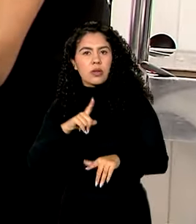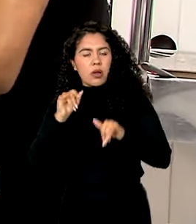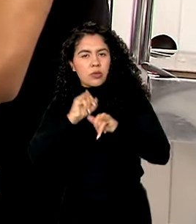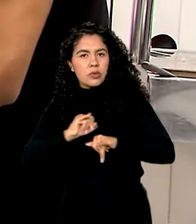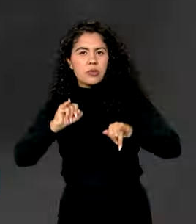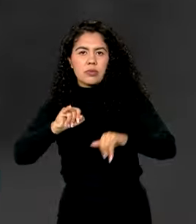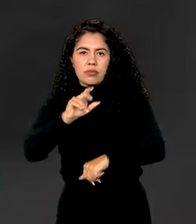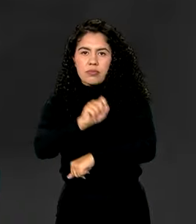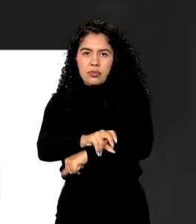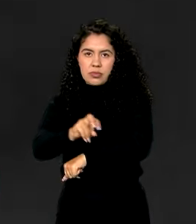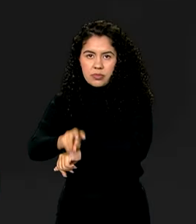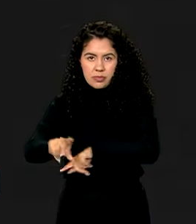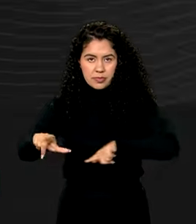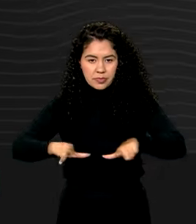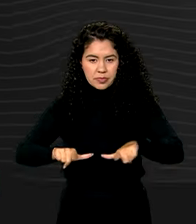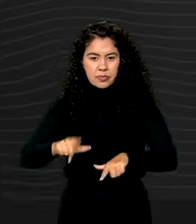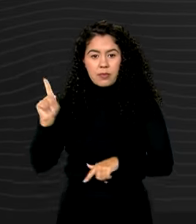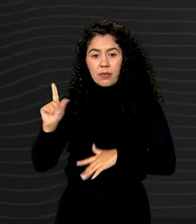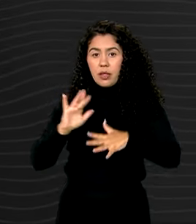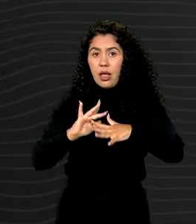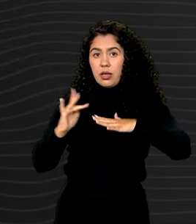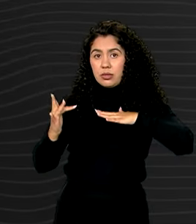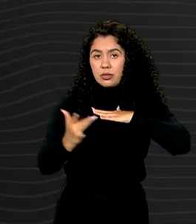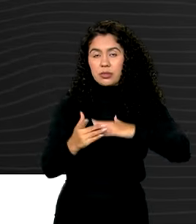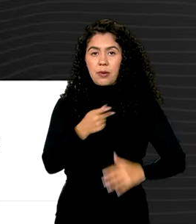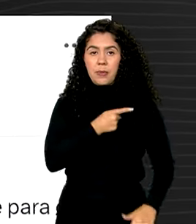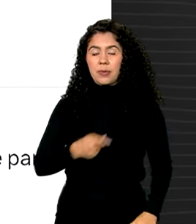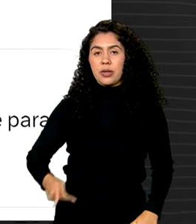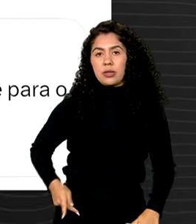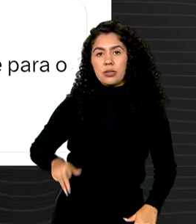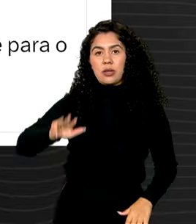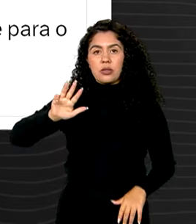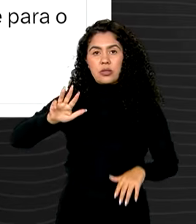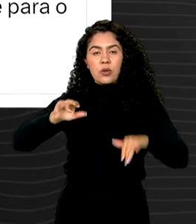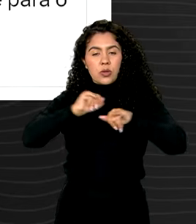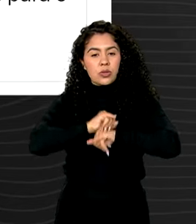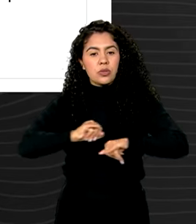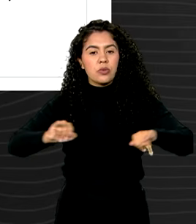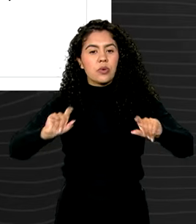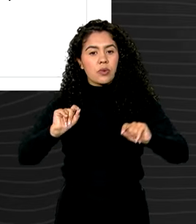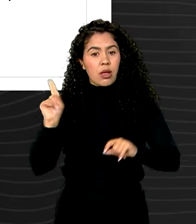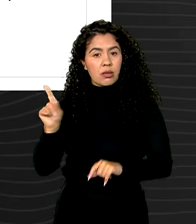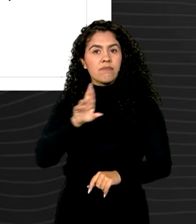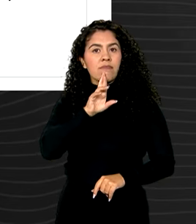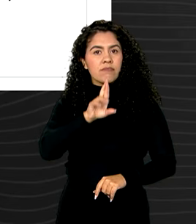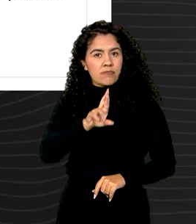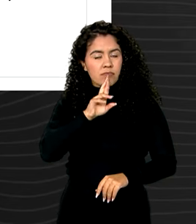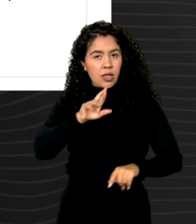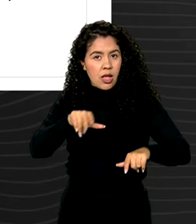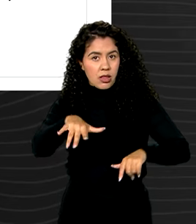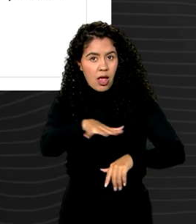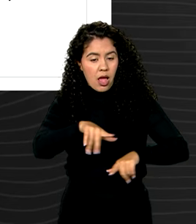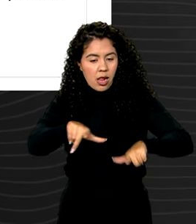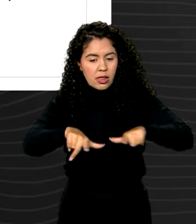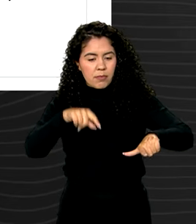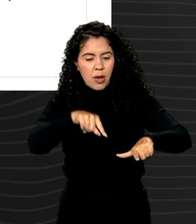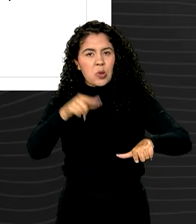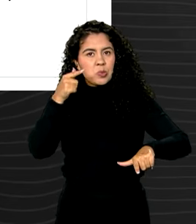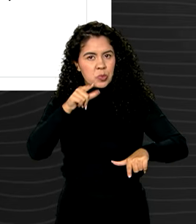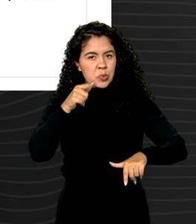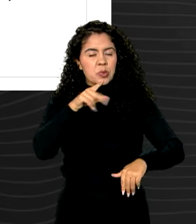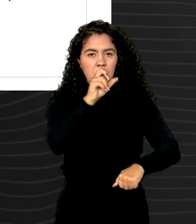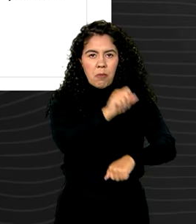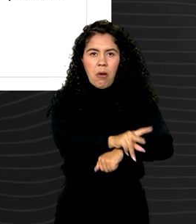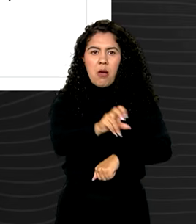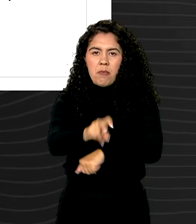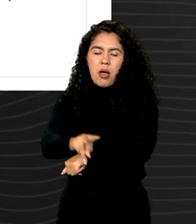mercado de trabalho. Em uma rede social, o presidente Lula disse que o trabalho continua dando resultado, gerando mais empregos